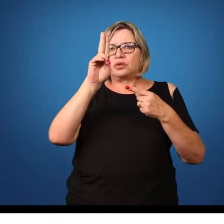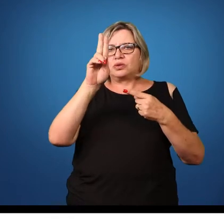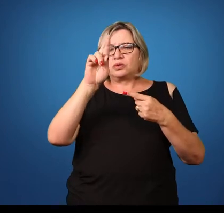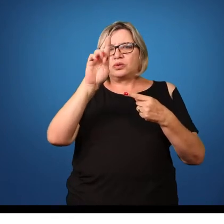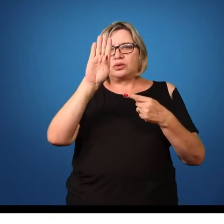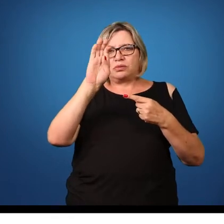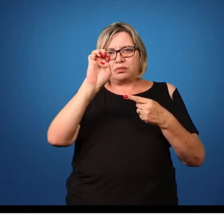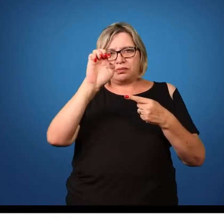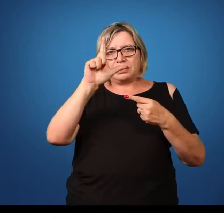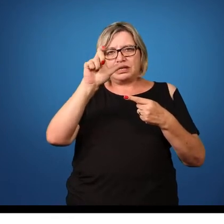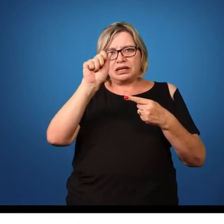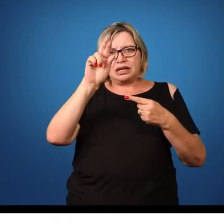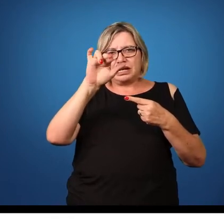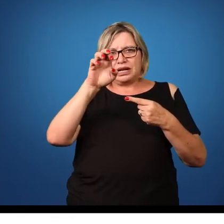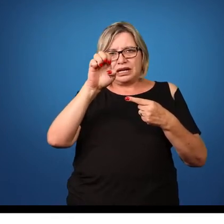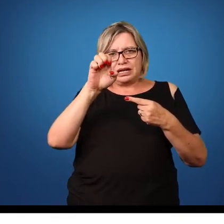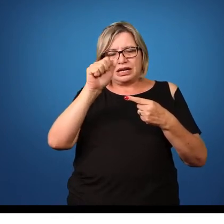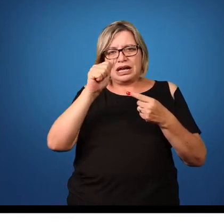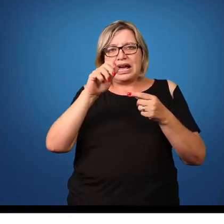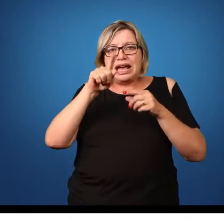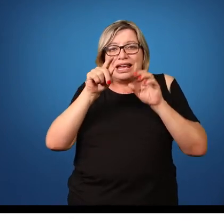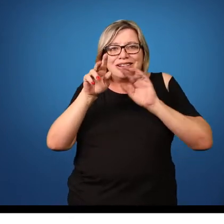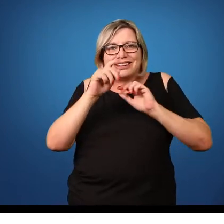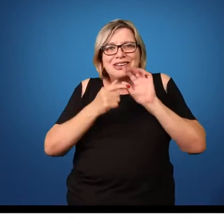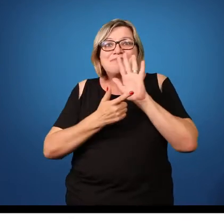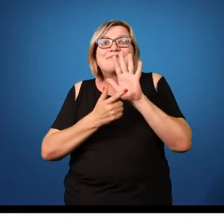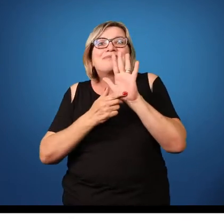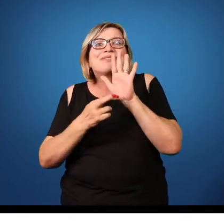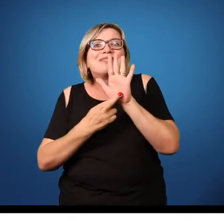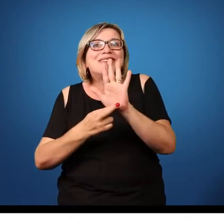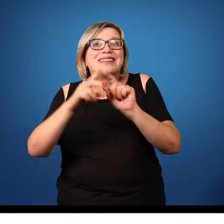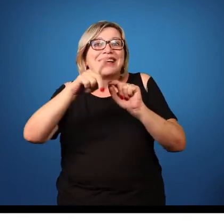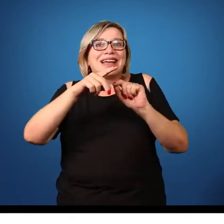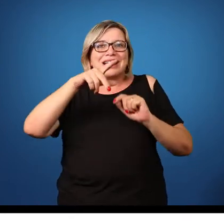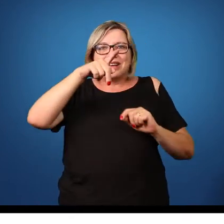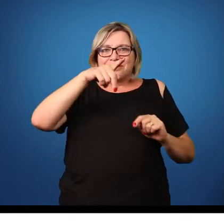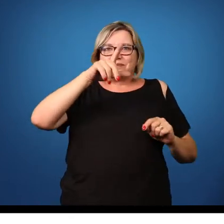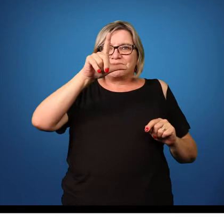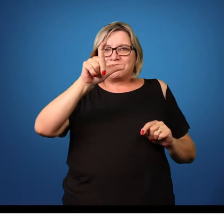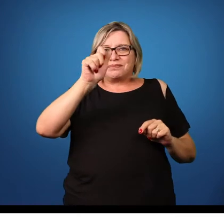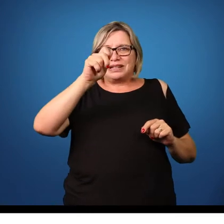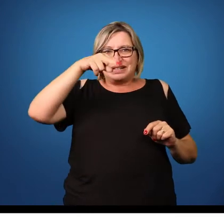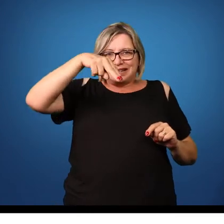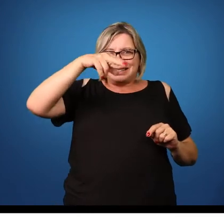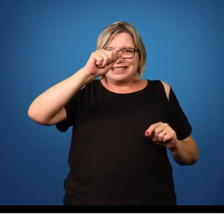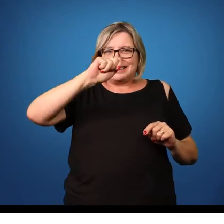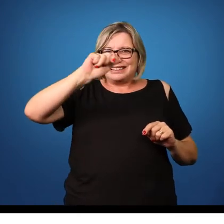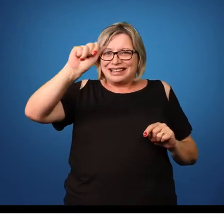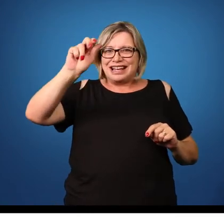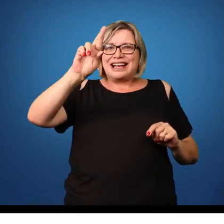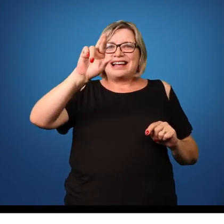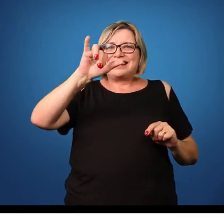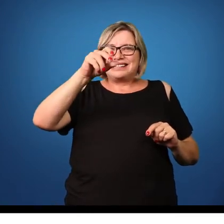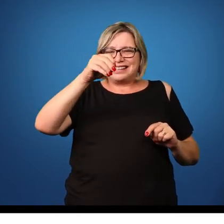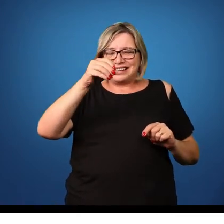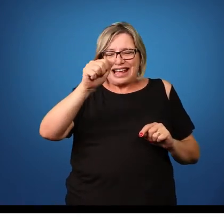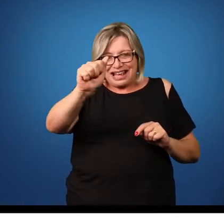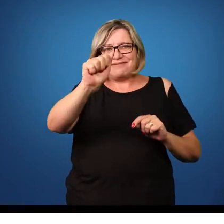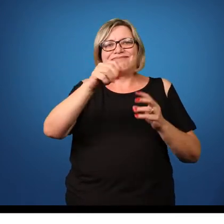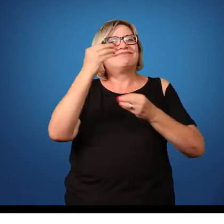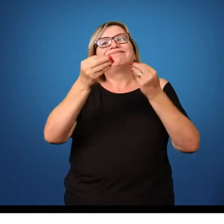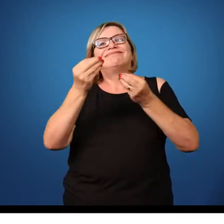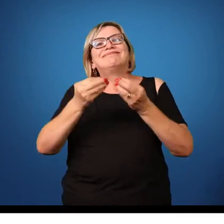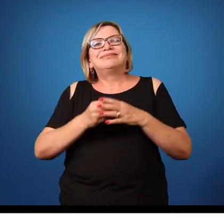o principal representante seria a planária. A planária é muito estudada nas disciplinas de zoologia, mas aqui para nós ela